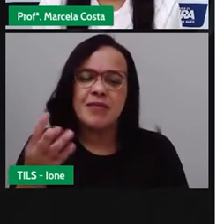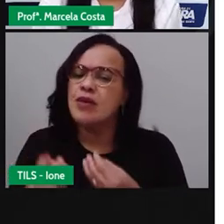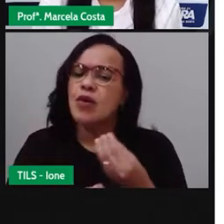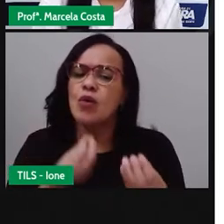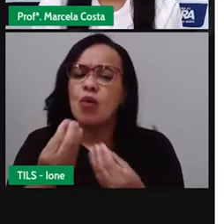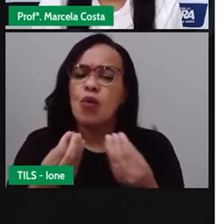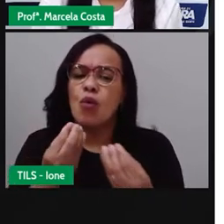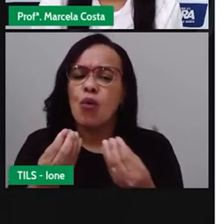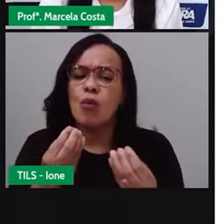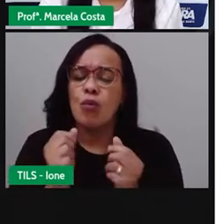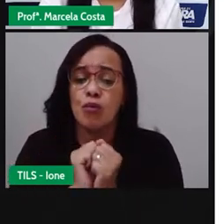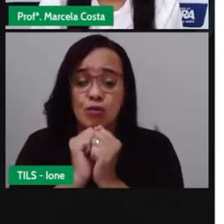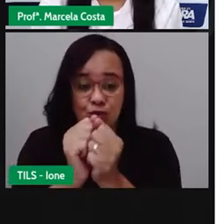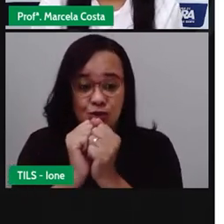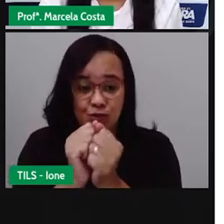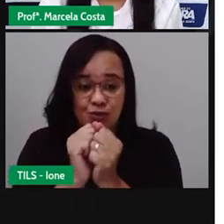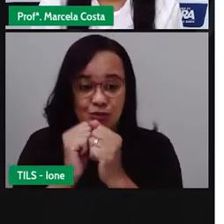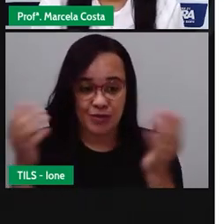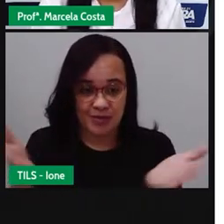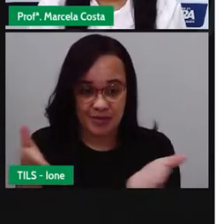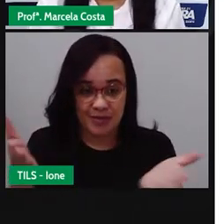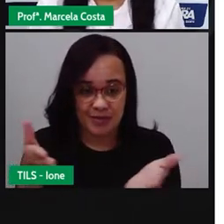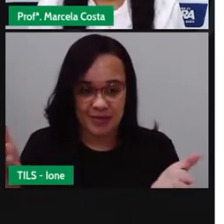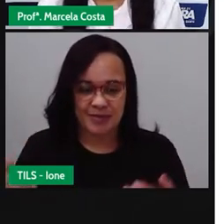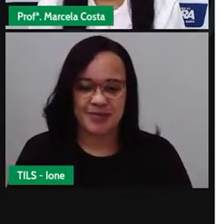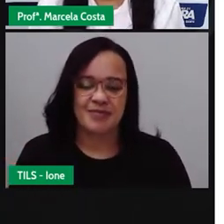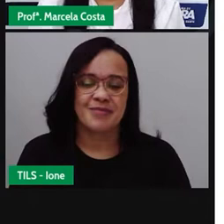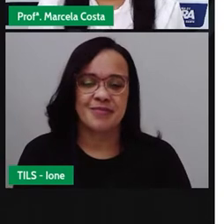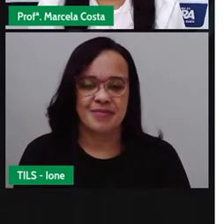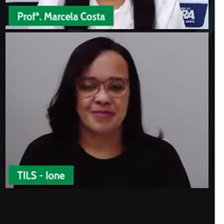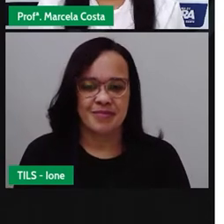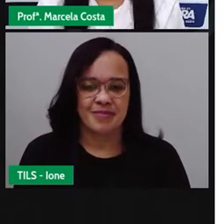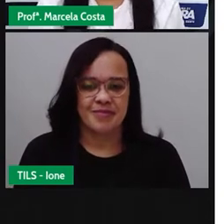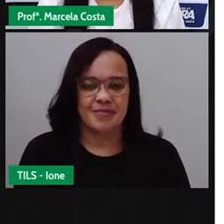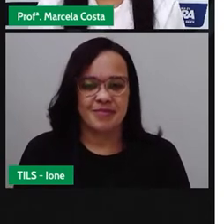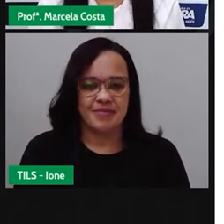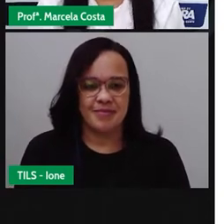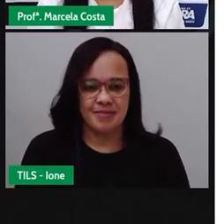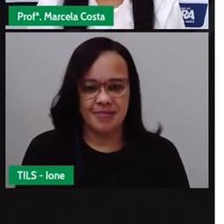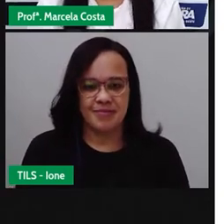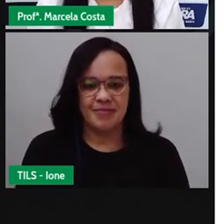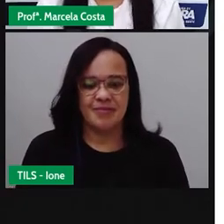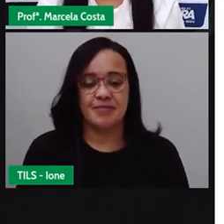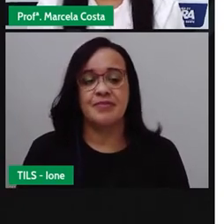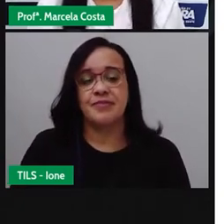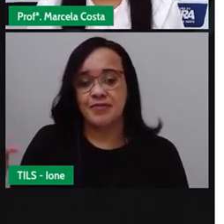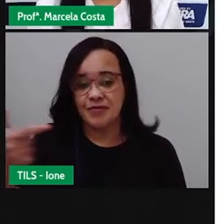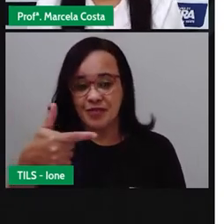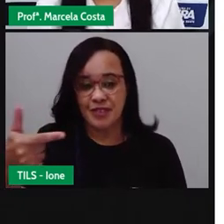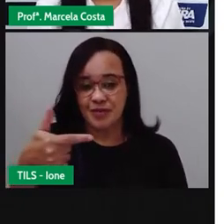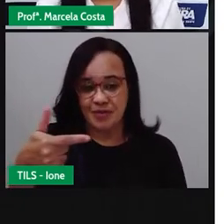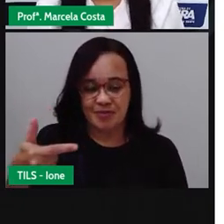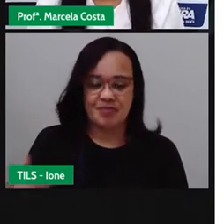resolver esse problema juntinho, tá bom? Então, coloca aí já no seu caderno esses números.